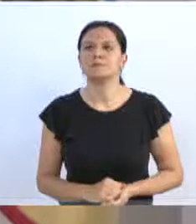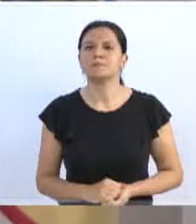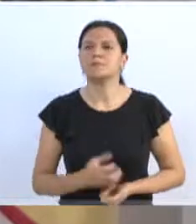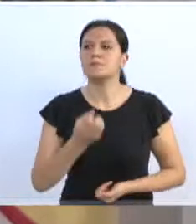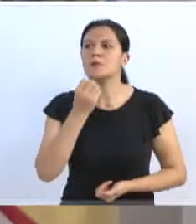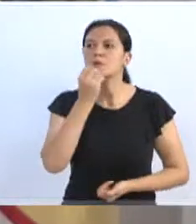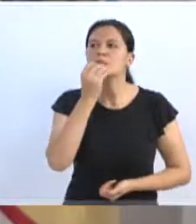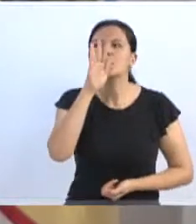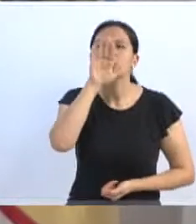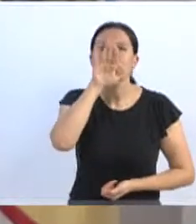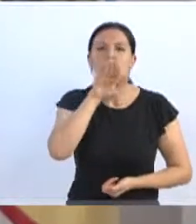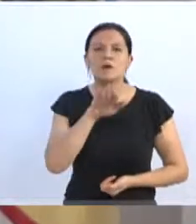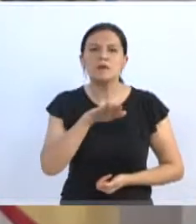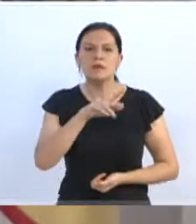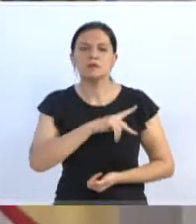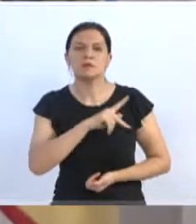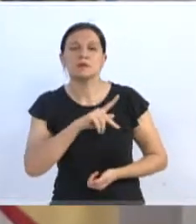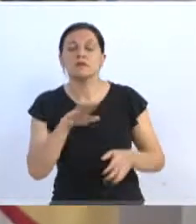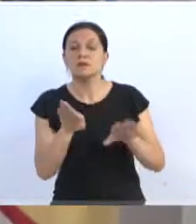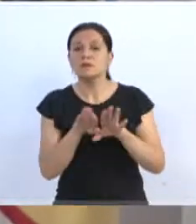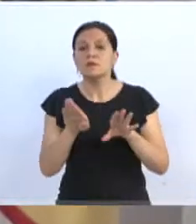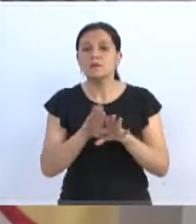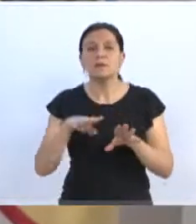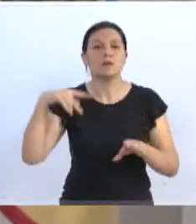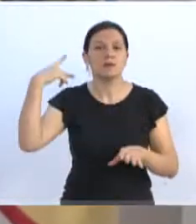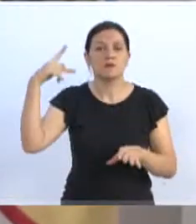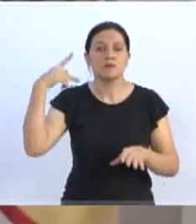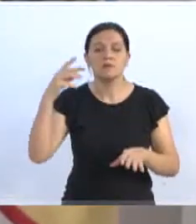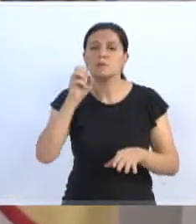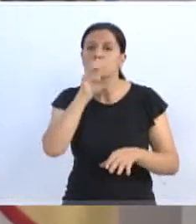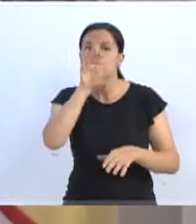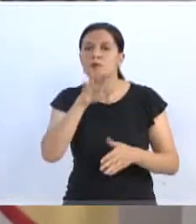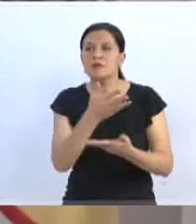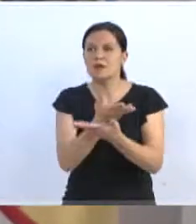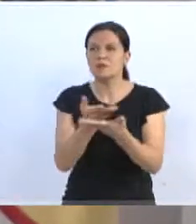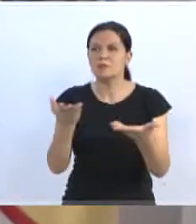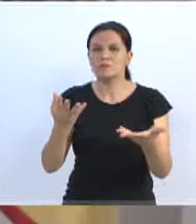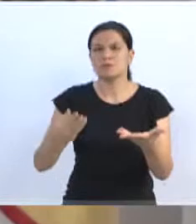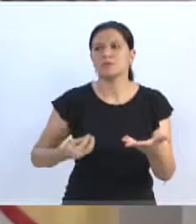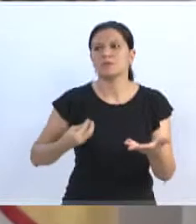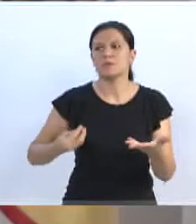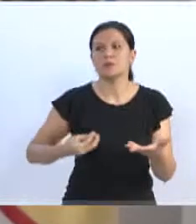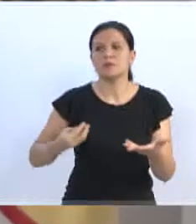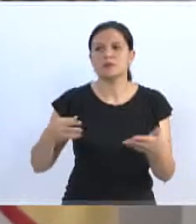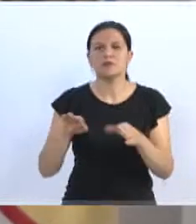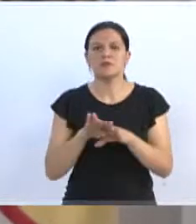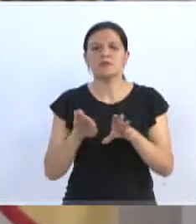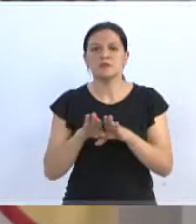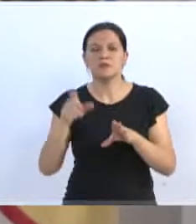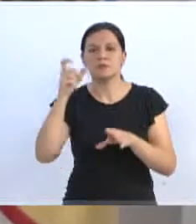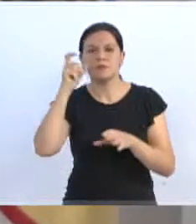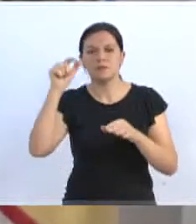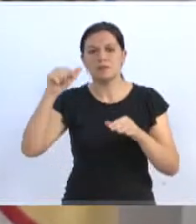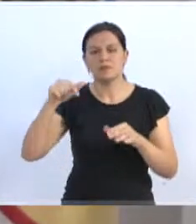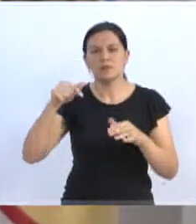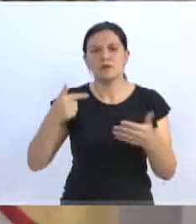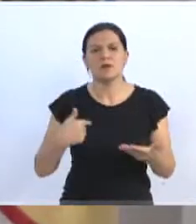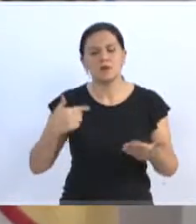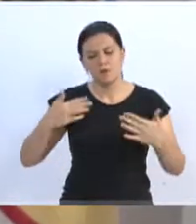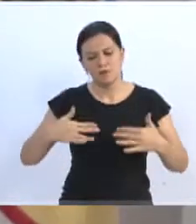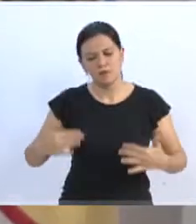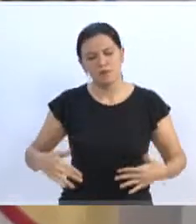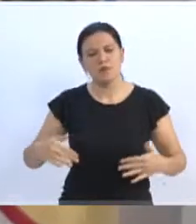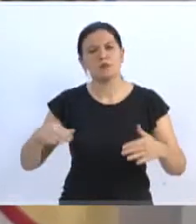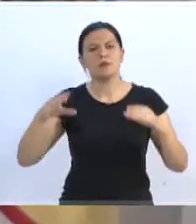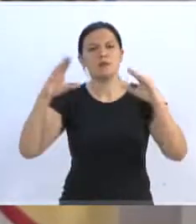Boa tarde, presidente. Boa tarde aos colegas vereadores. Boa tarde ao público presente que nos acompanha aqui, fisicamente, no